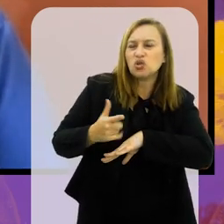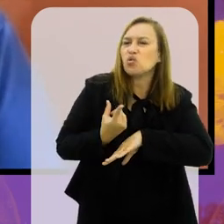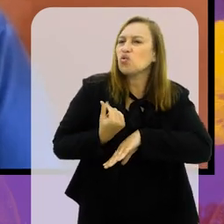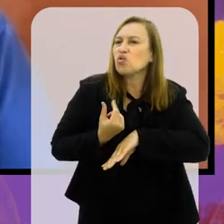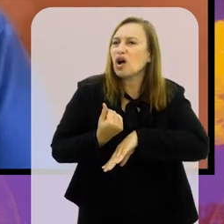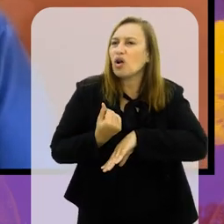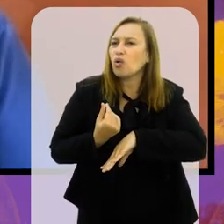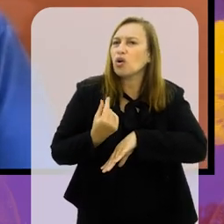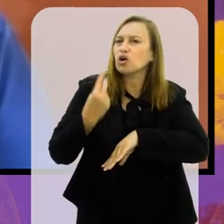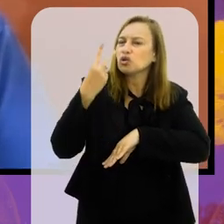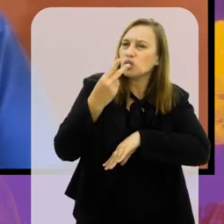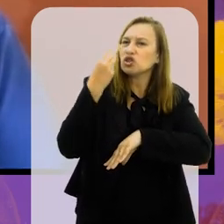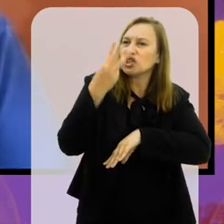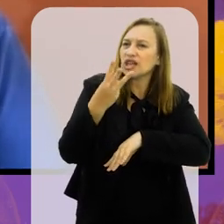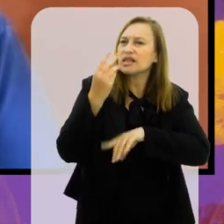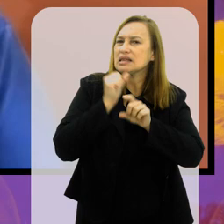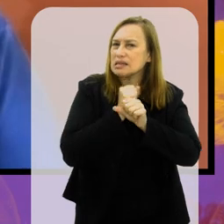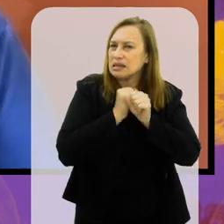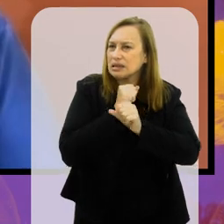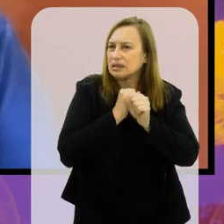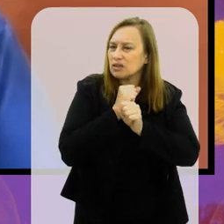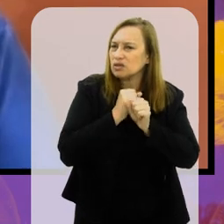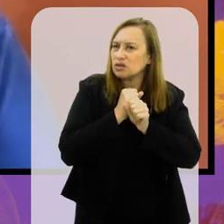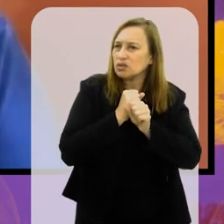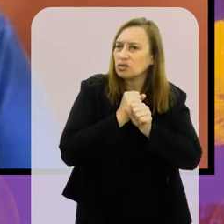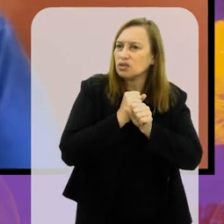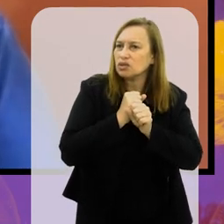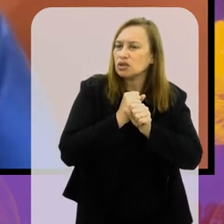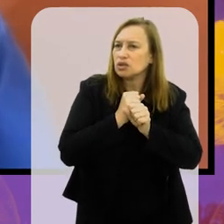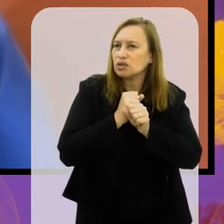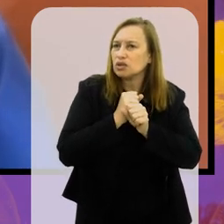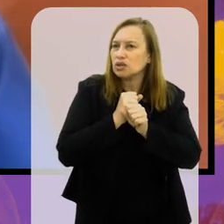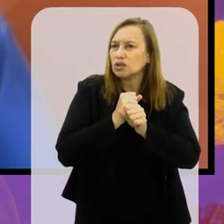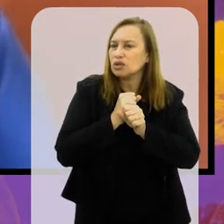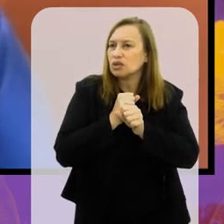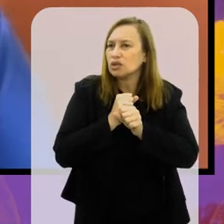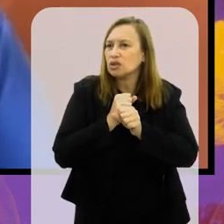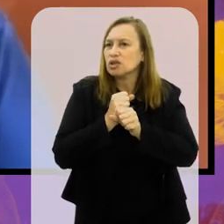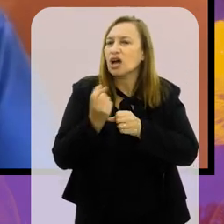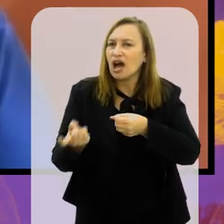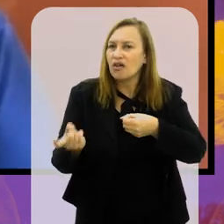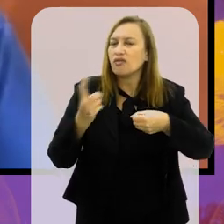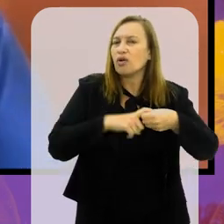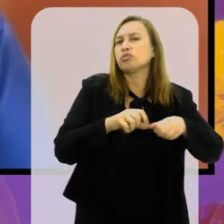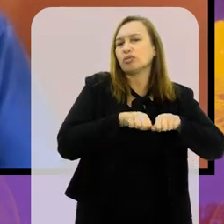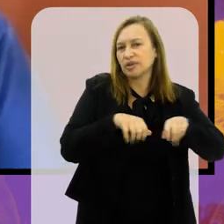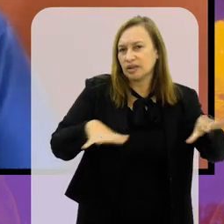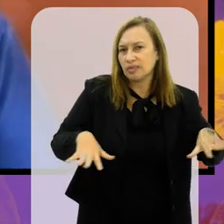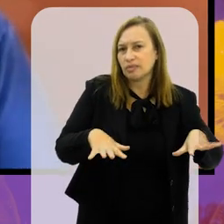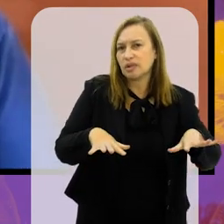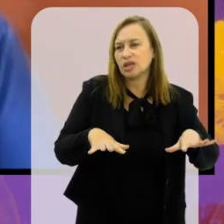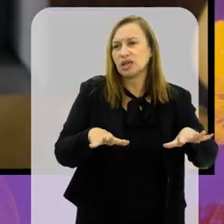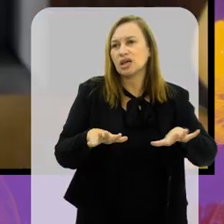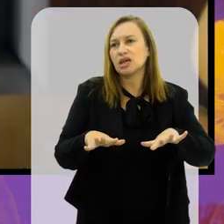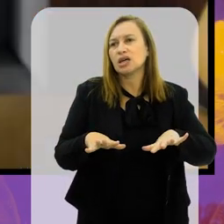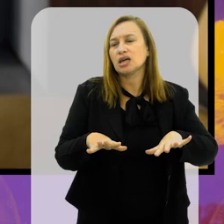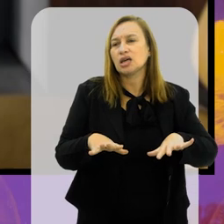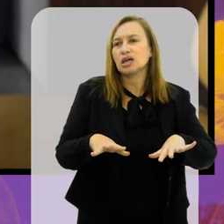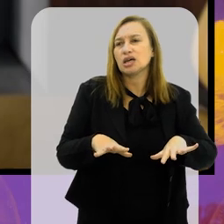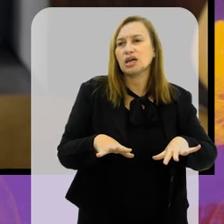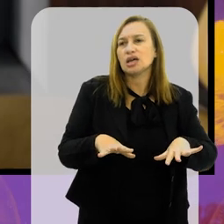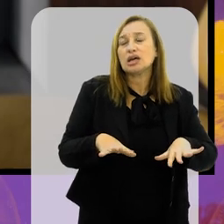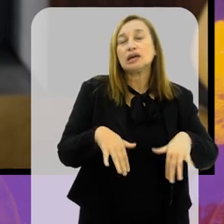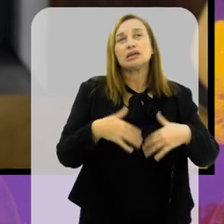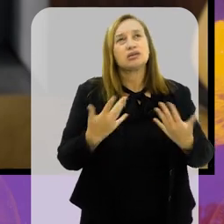chegou a repetir o valor durante dois, três anos, devido à recuperação pós-pandemia, aquela